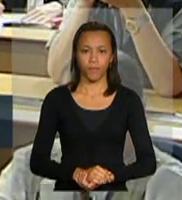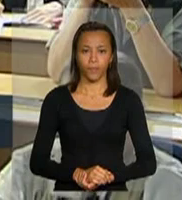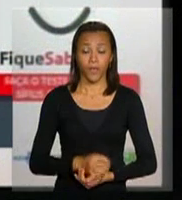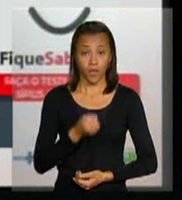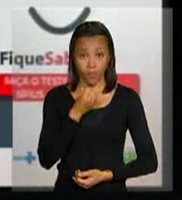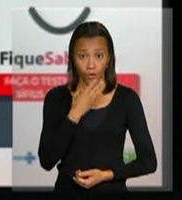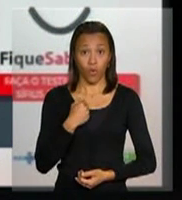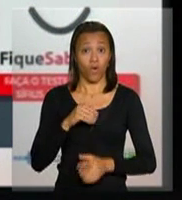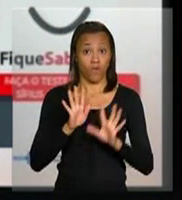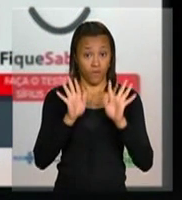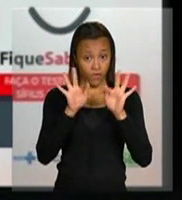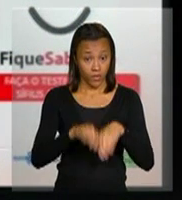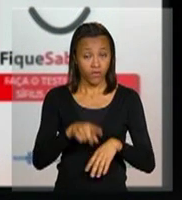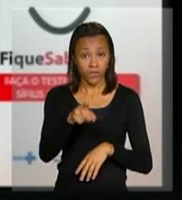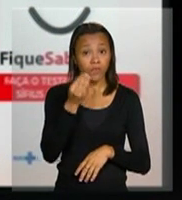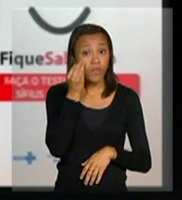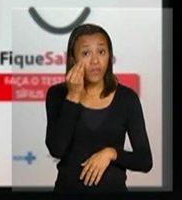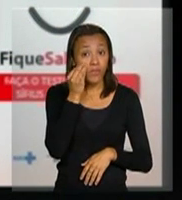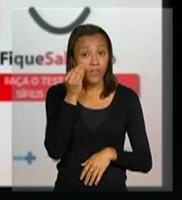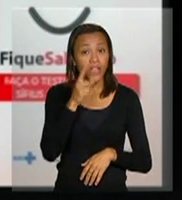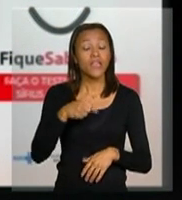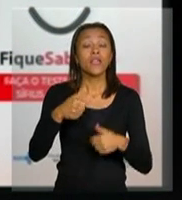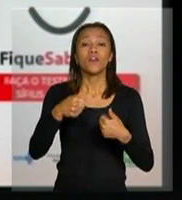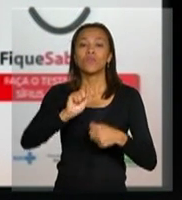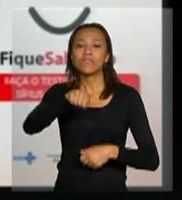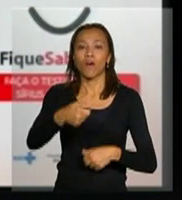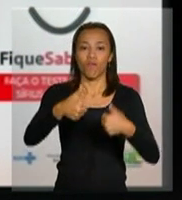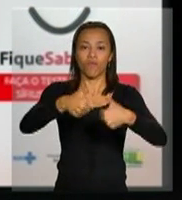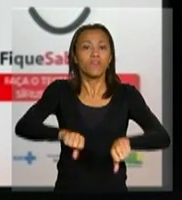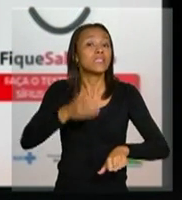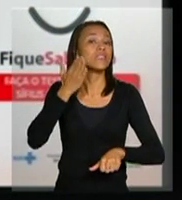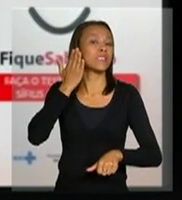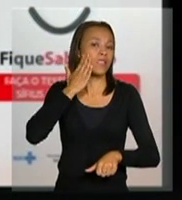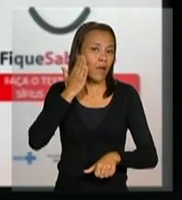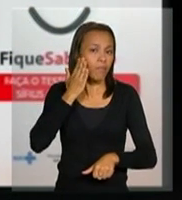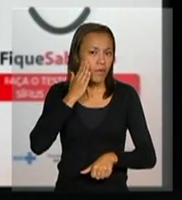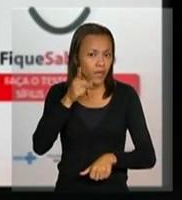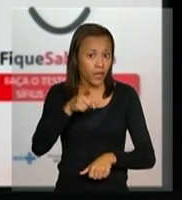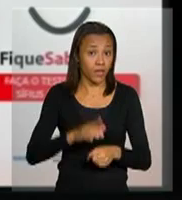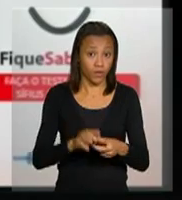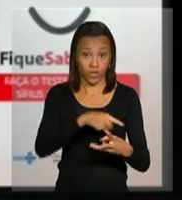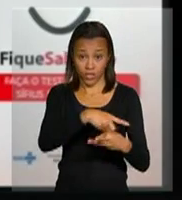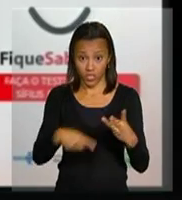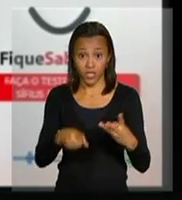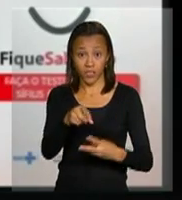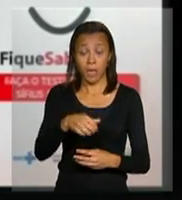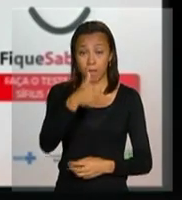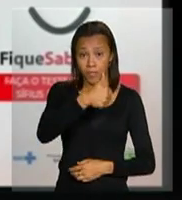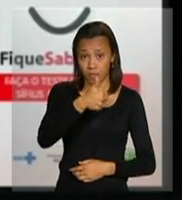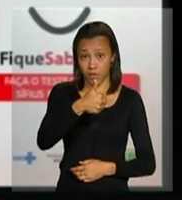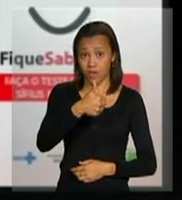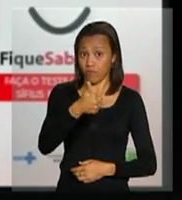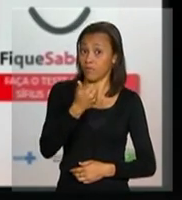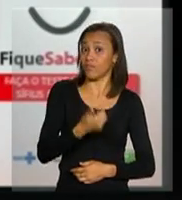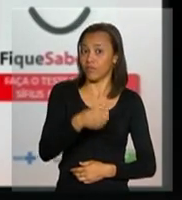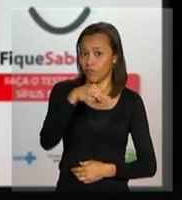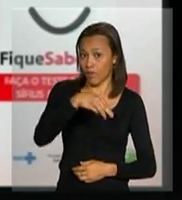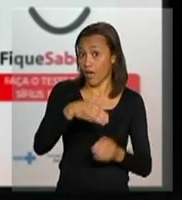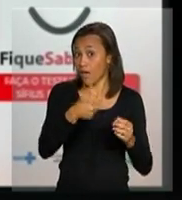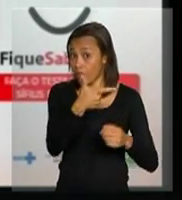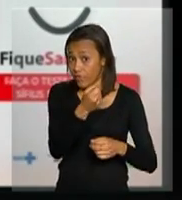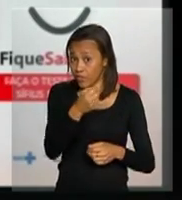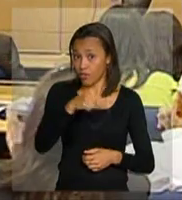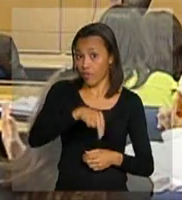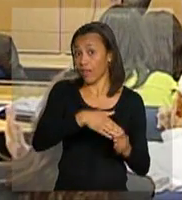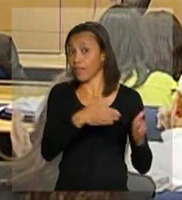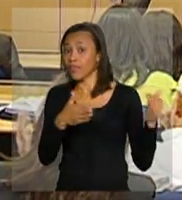Bom, terminando. Isso aí vocês vão ver em todos. Eu fico sabendo agora sempre com o teste de AIDS, síndrome de hepatite, 20 de novembro, 1º de dezembro. Eu agradeço que eu não tinha